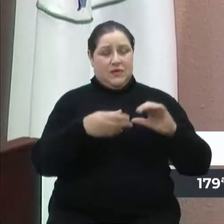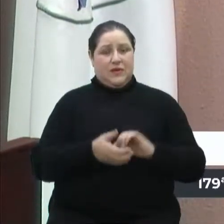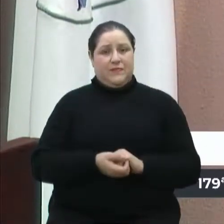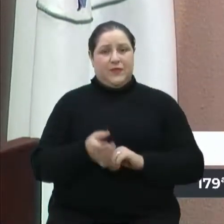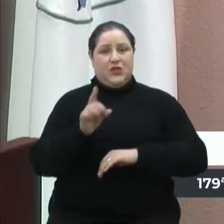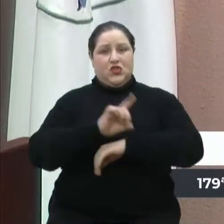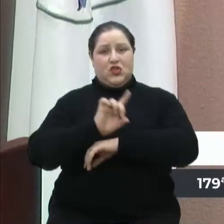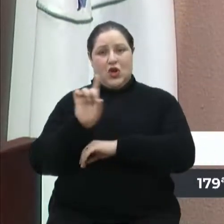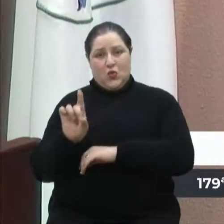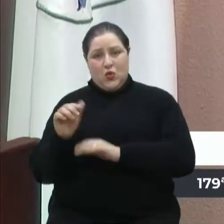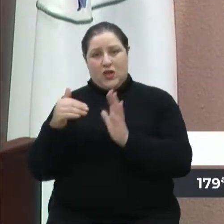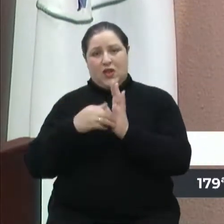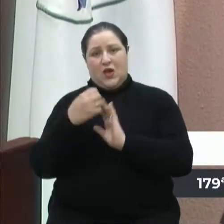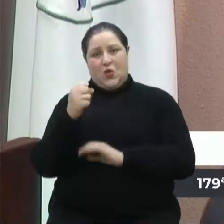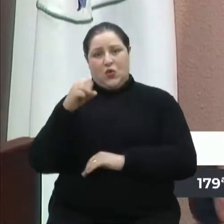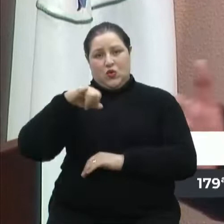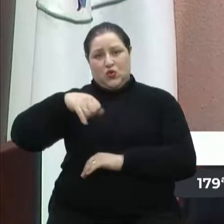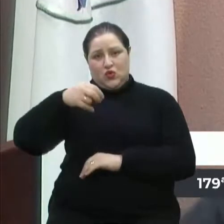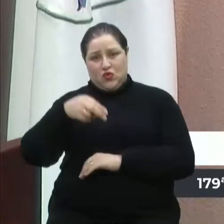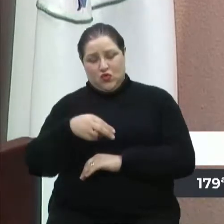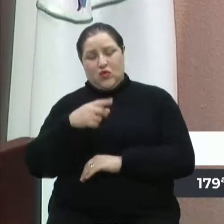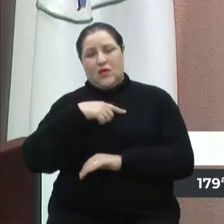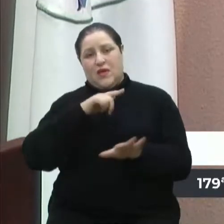junho, então nós vamos ter a Semana do Meio Ambiente,